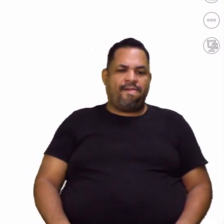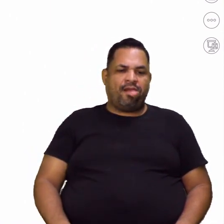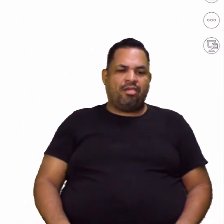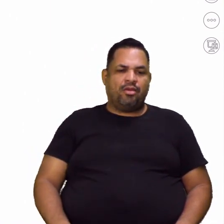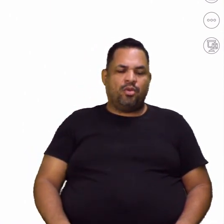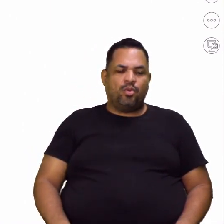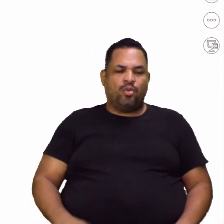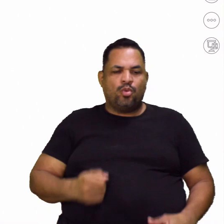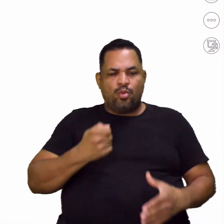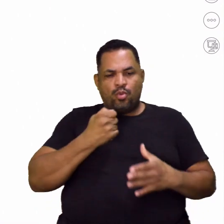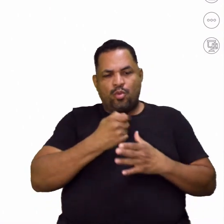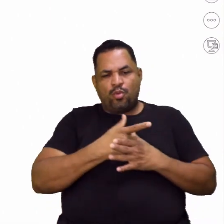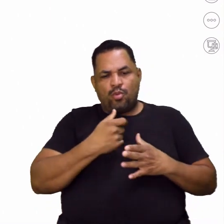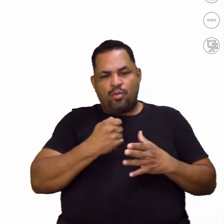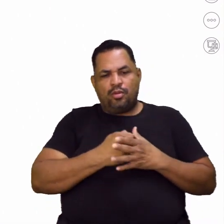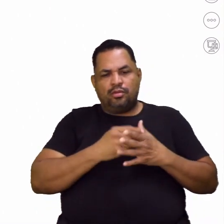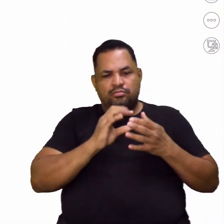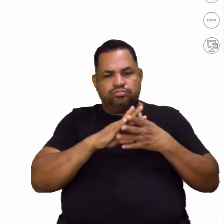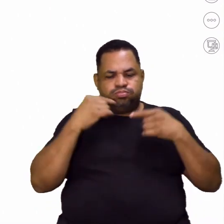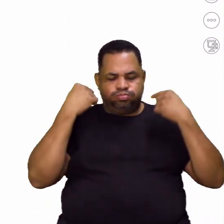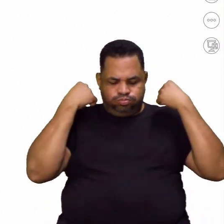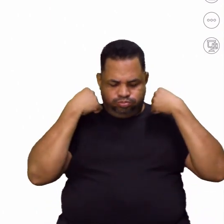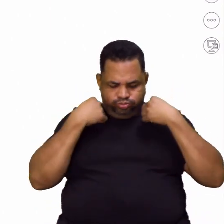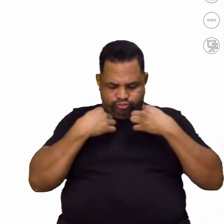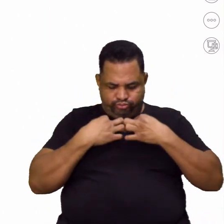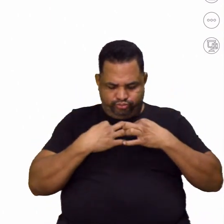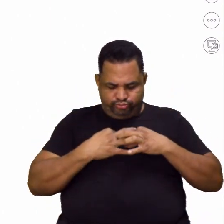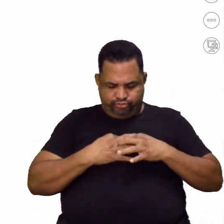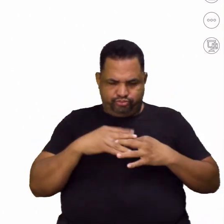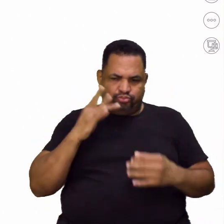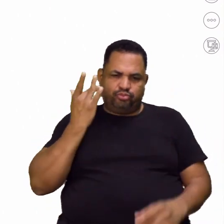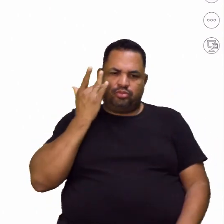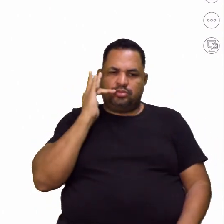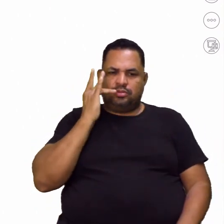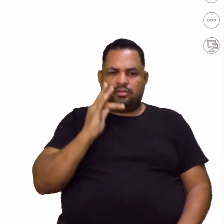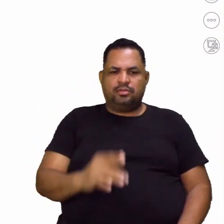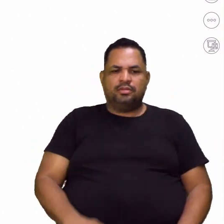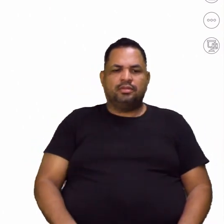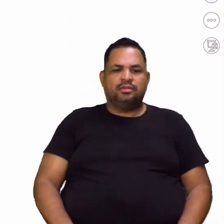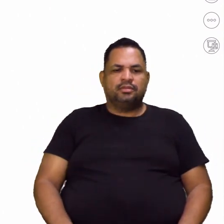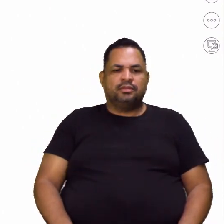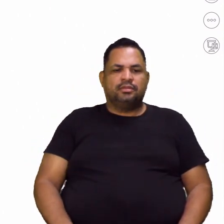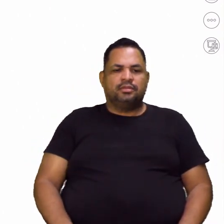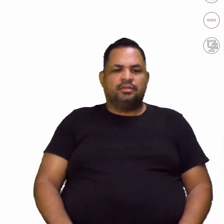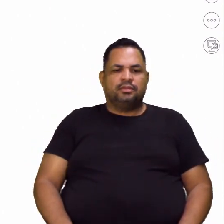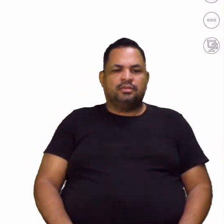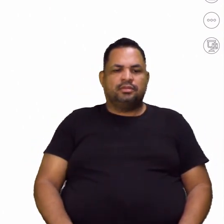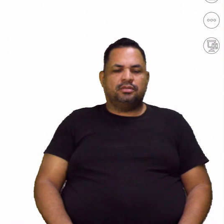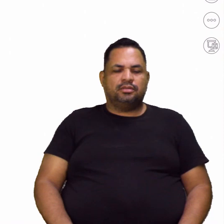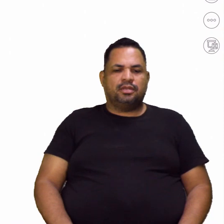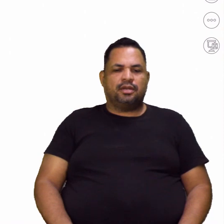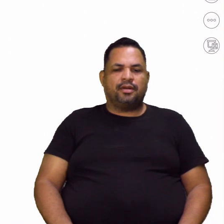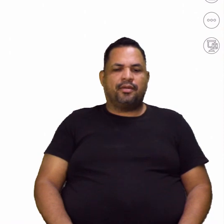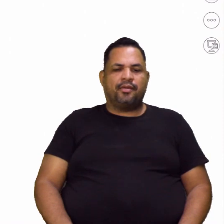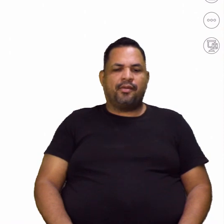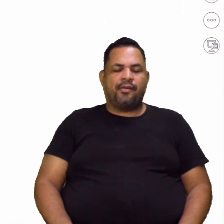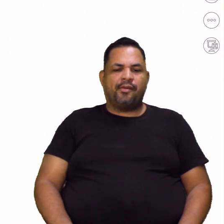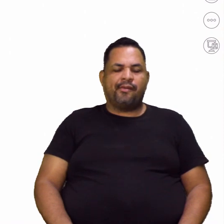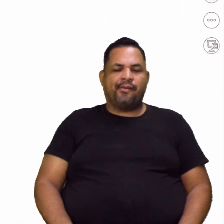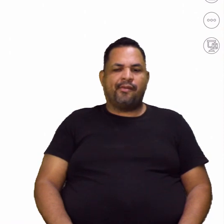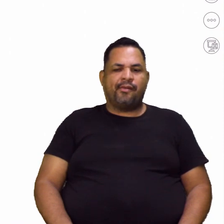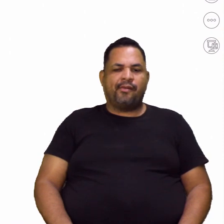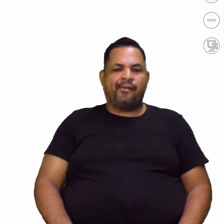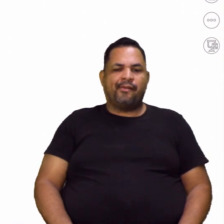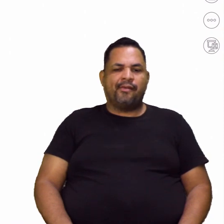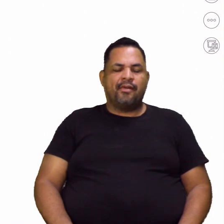uma correntinha de ouro. Olha só, Amadinho, comprei uma correntinha de